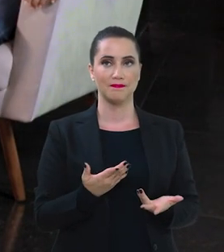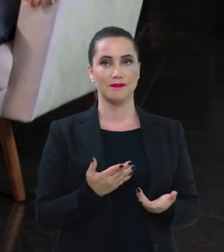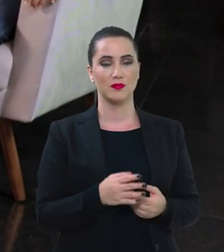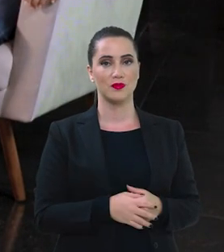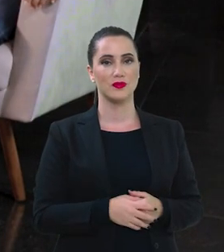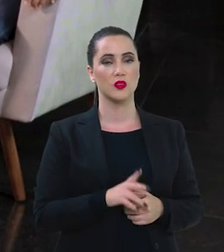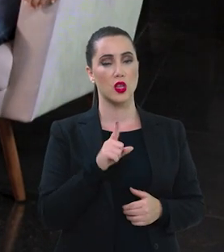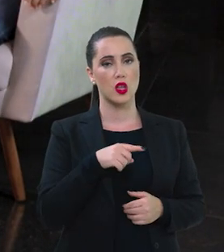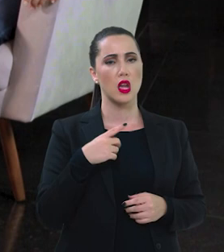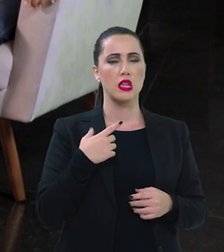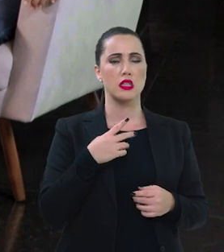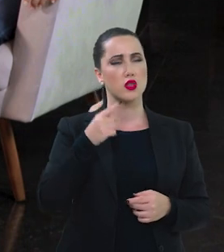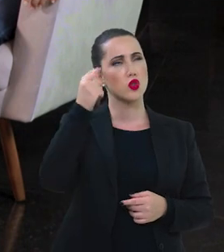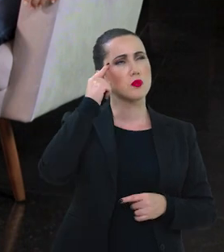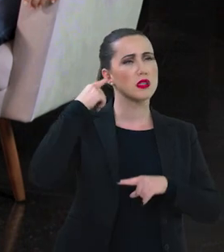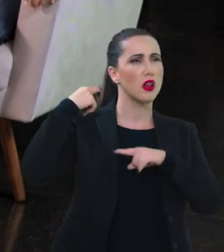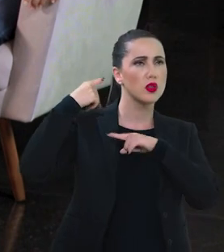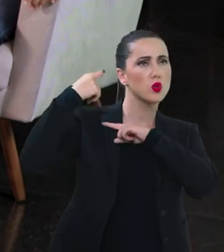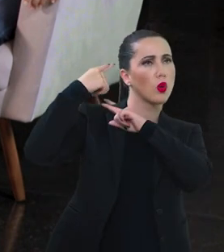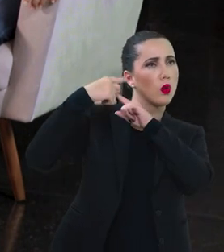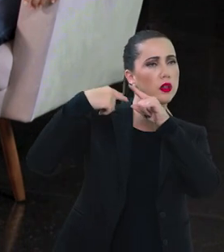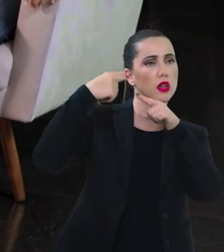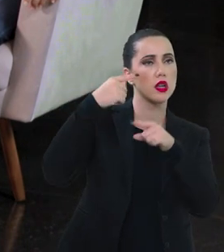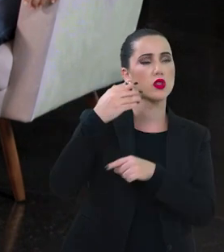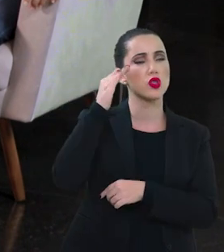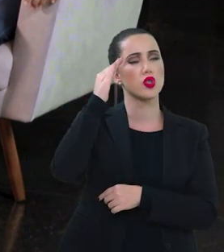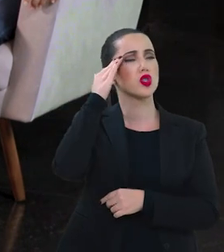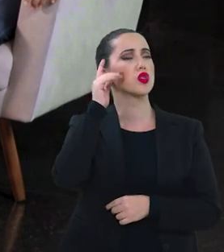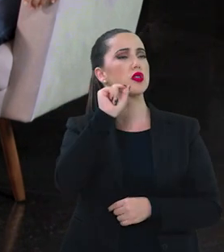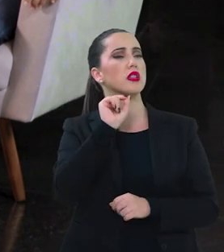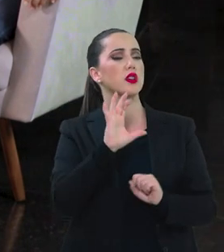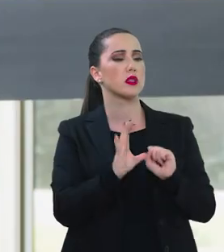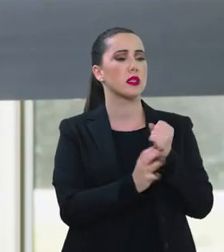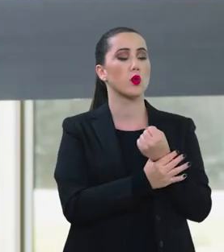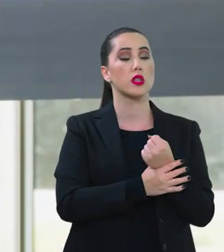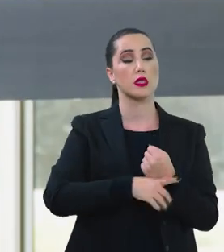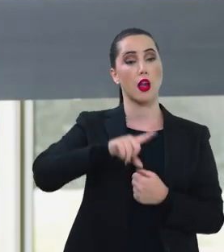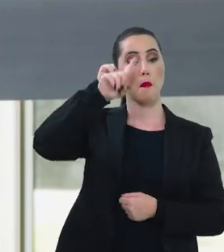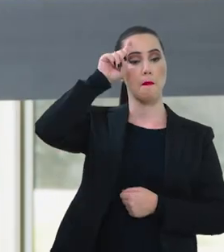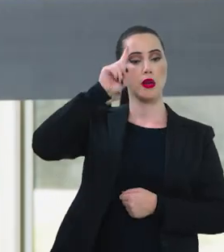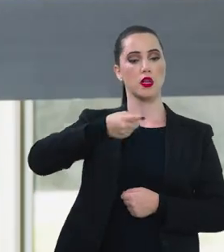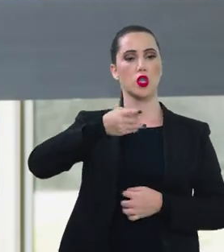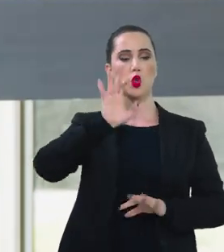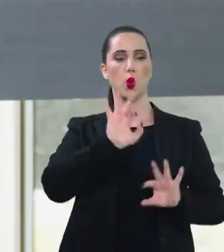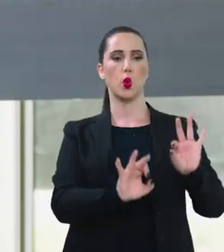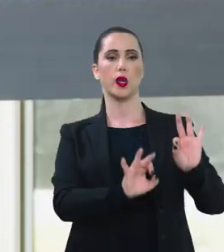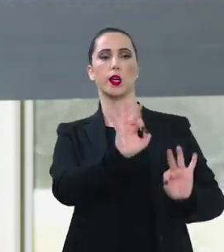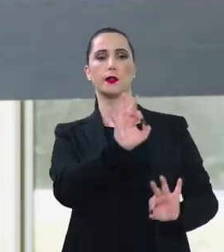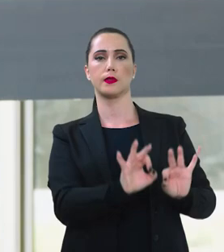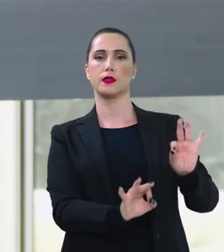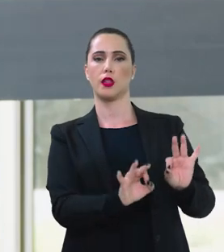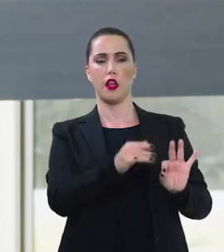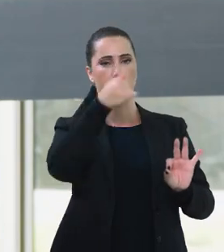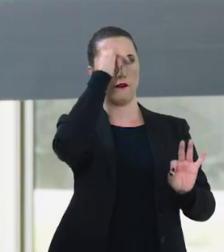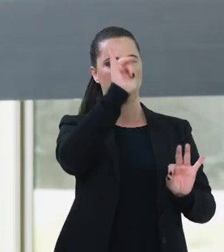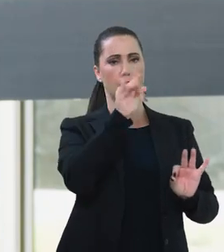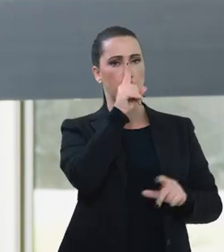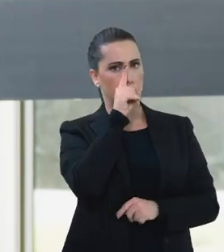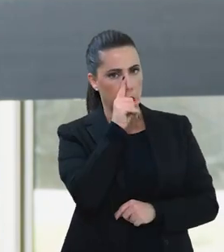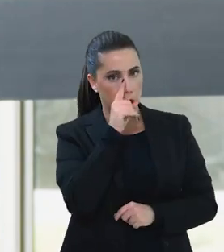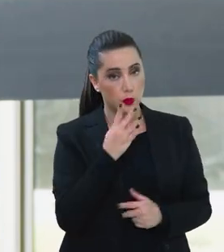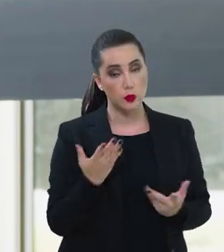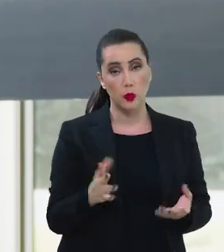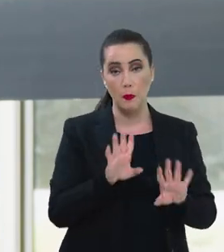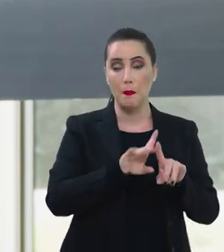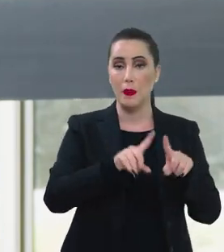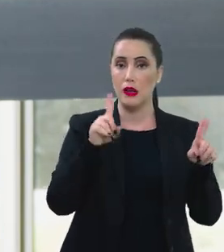Então, acho que historicamente no Brasil a gente entende a segurança como essa lógica da ordem, a manutenção da ordem, a prevenção de riscos.